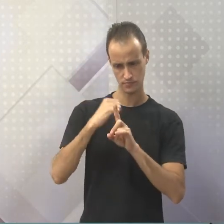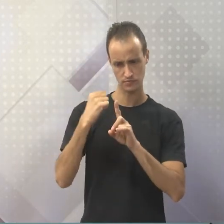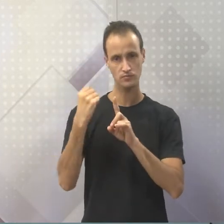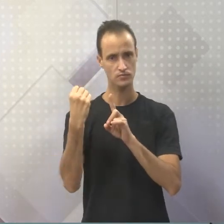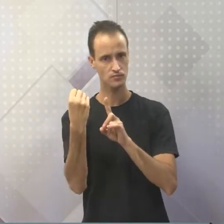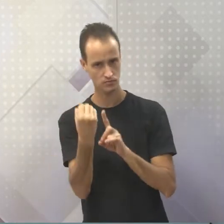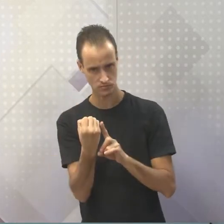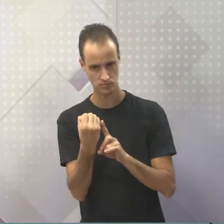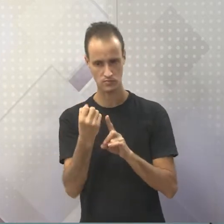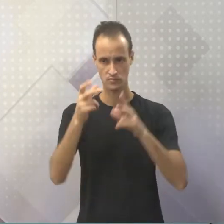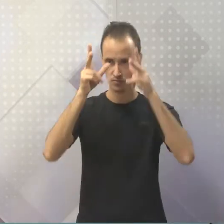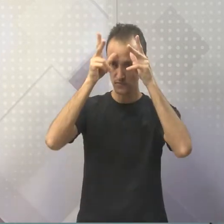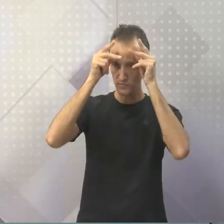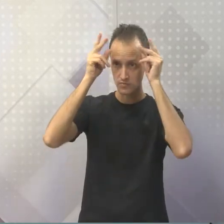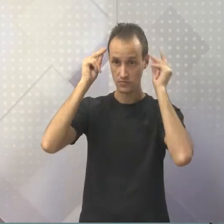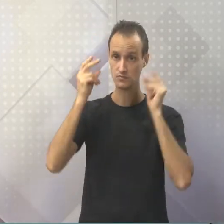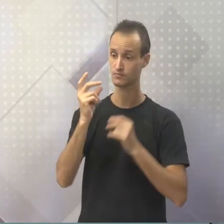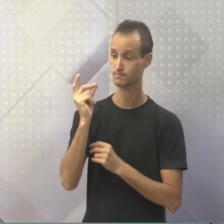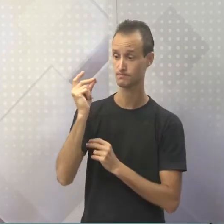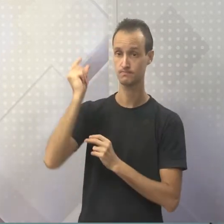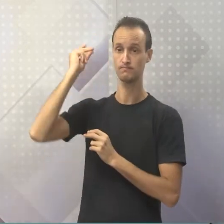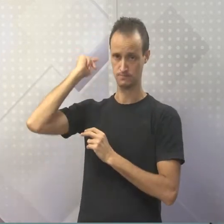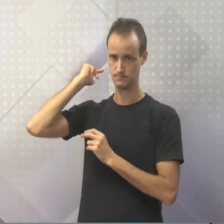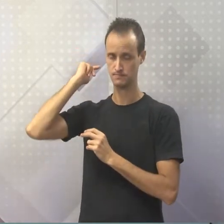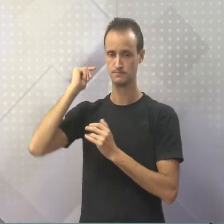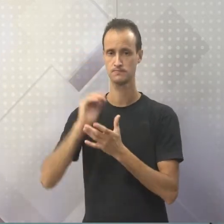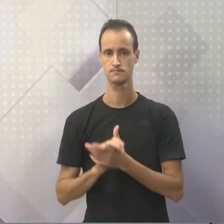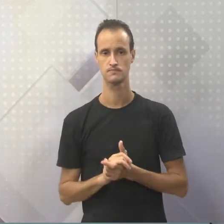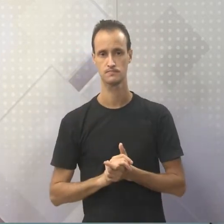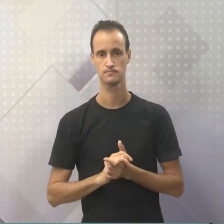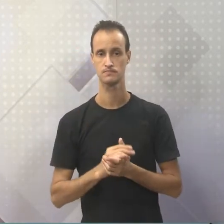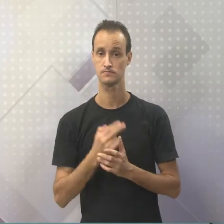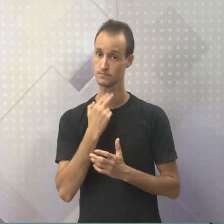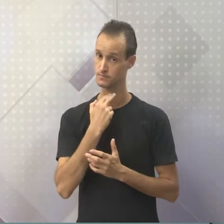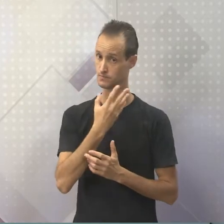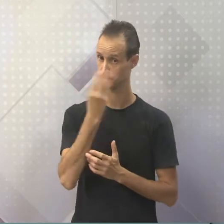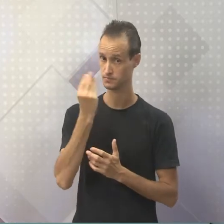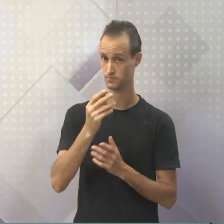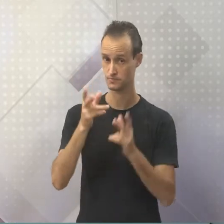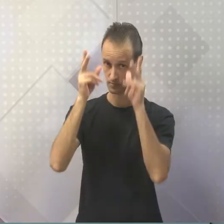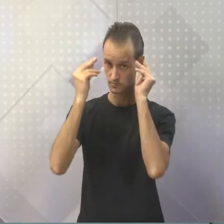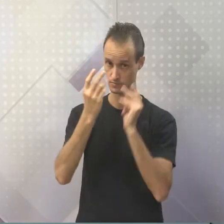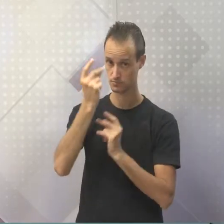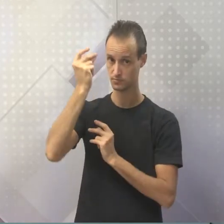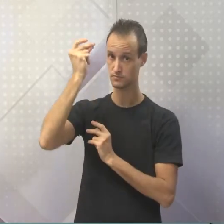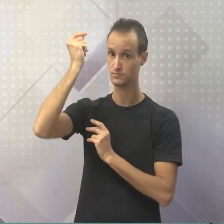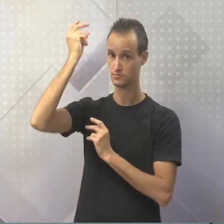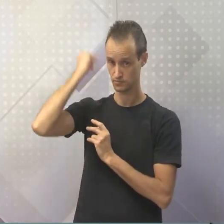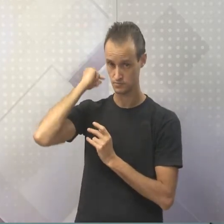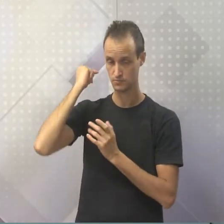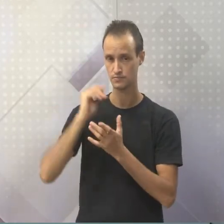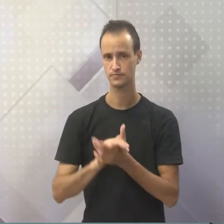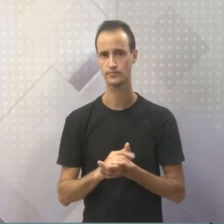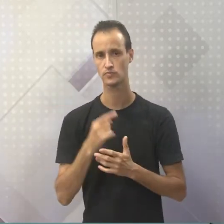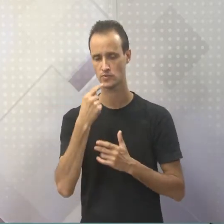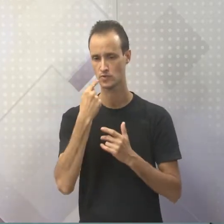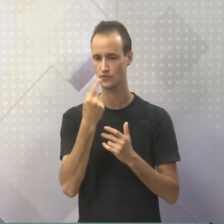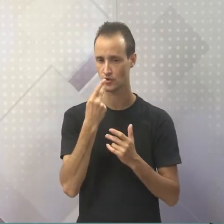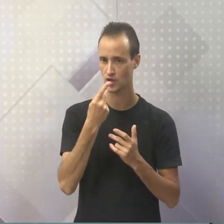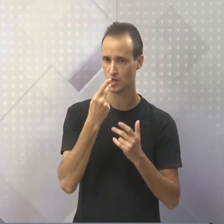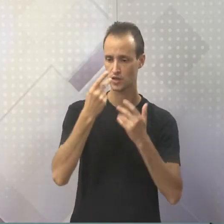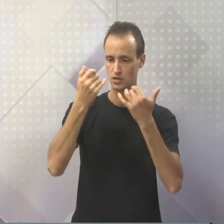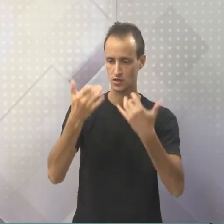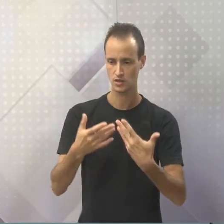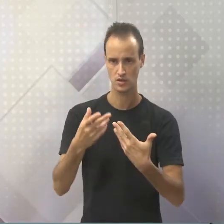grega antiga. Não pode esquecer desse detalhe, sociedade grega antiga, porque a gente está falando aqui da